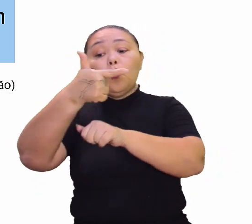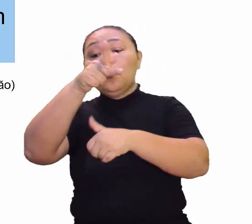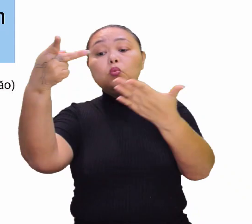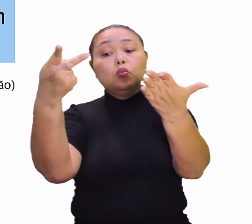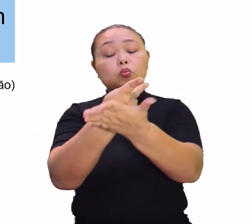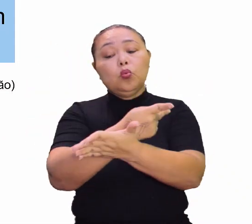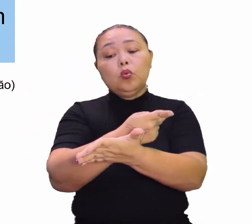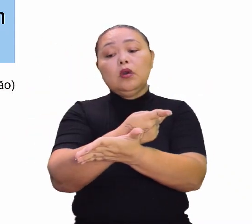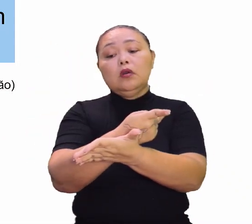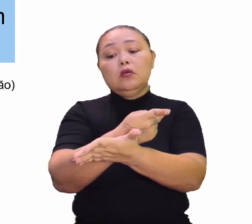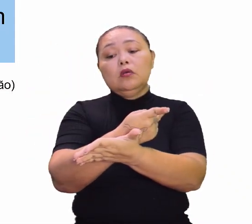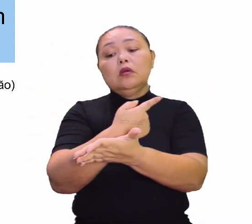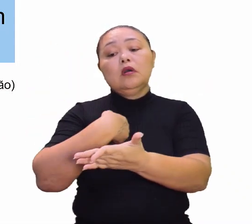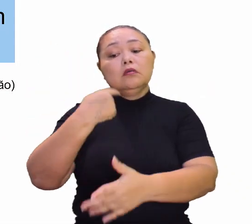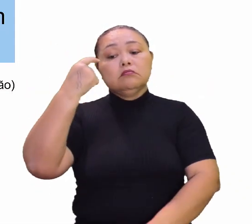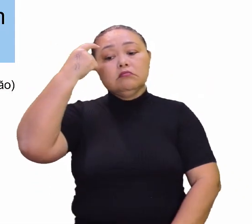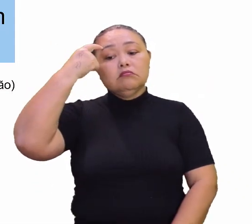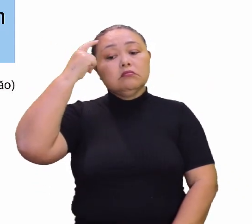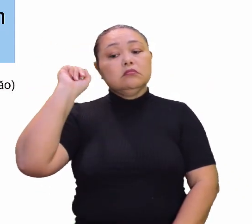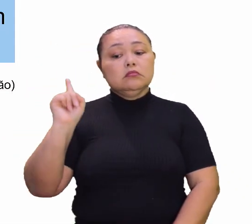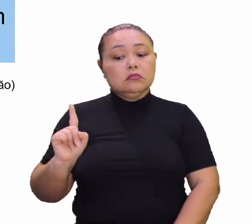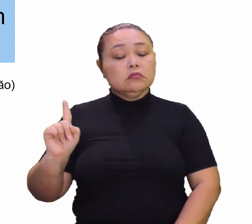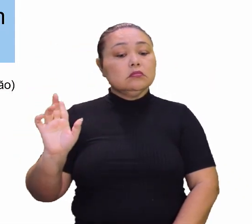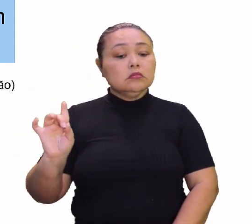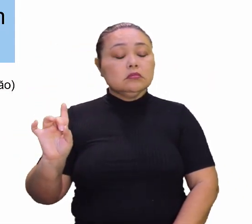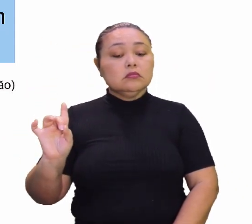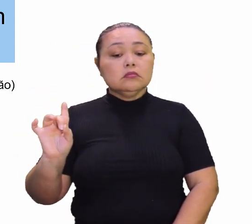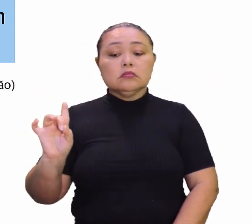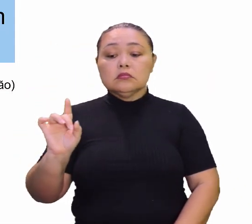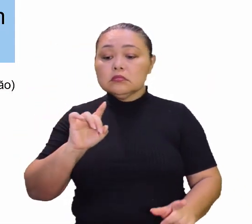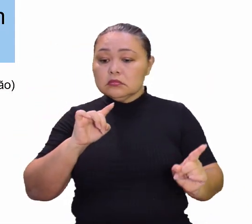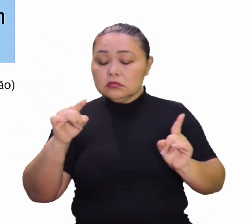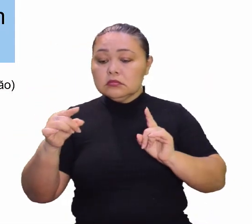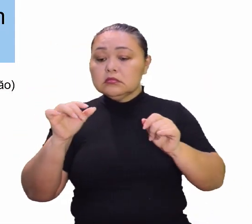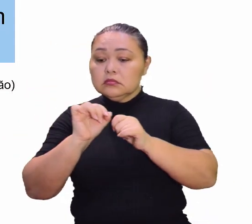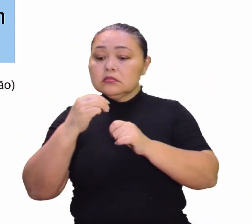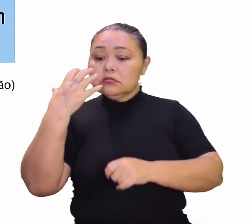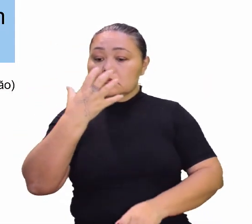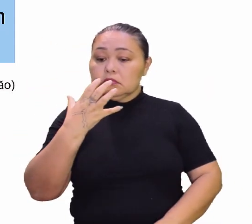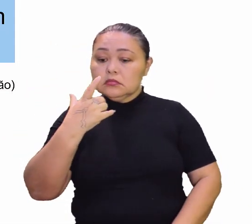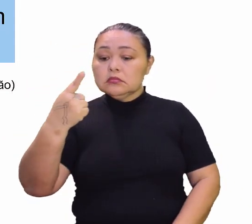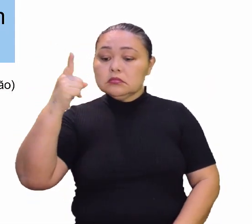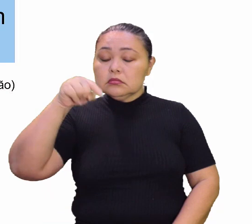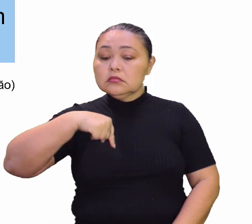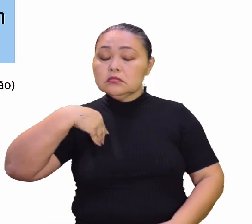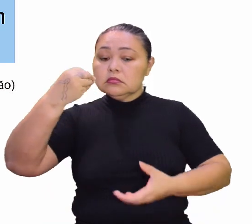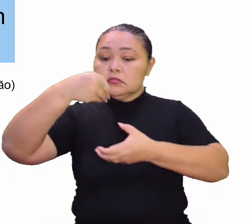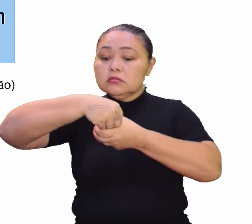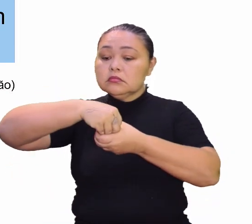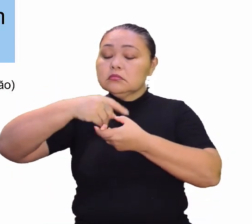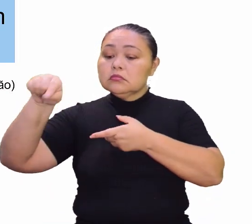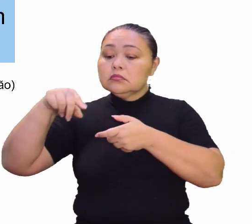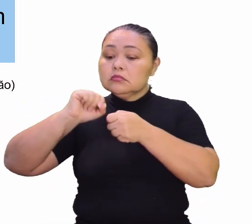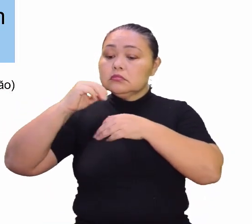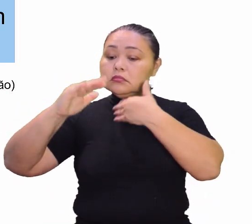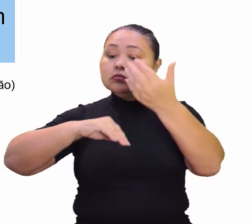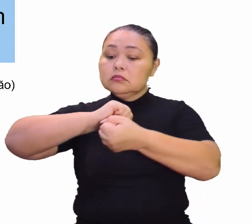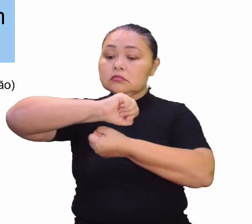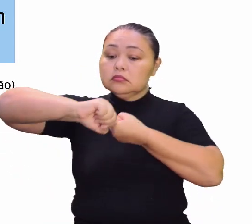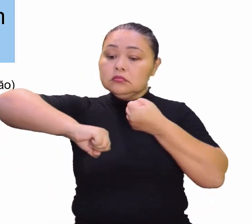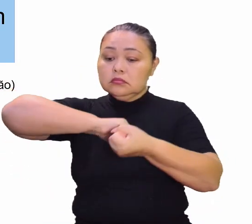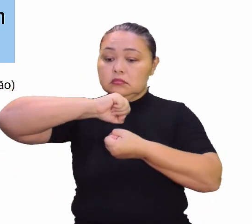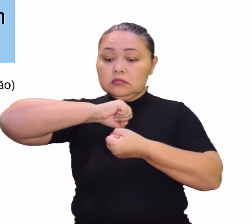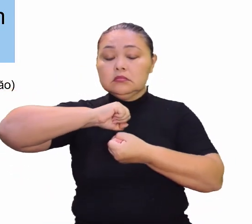Exato. É isso que eu penso. E tá bem, esse trecho dessa canção, ela tá bem aí dentro da visão do desenvolvimento